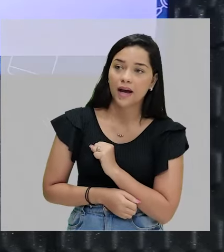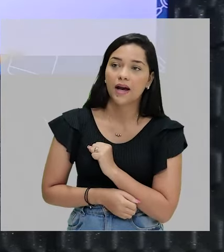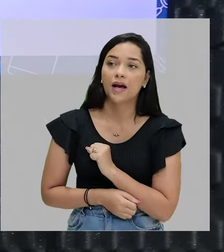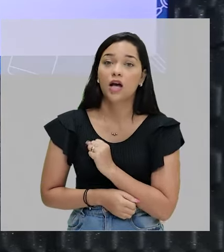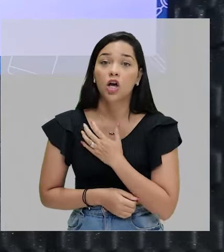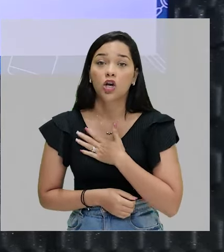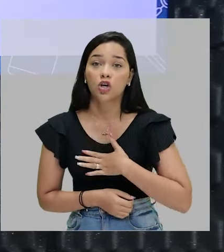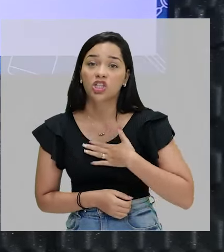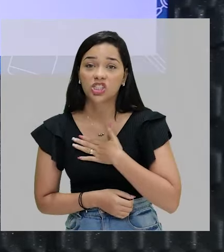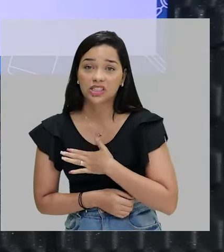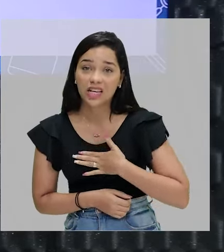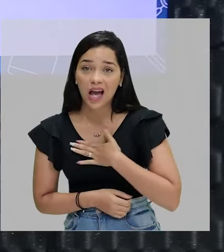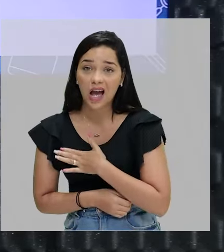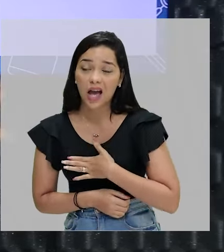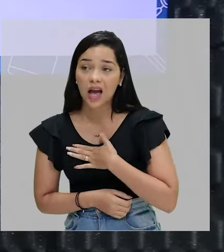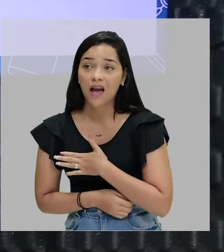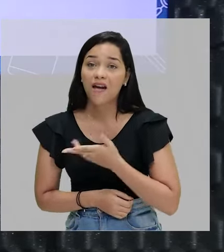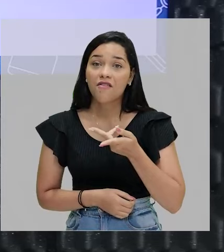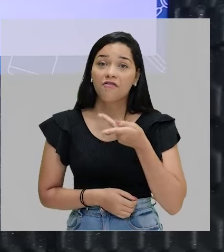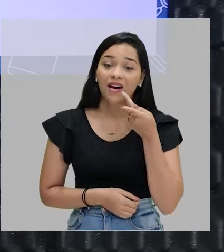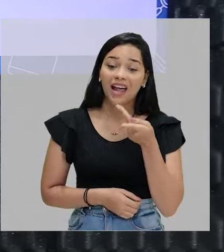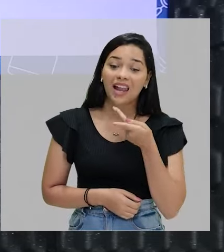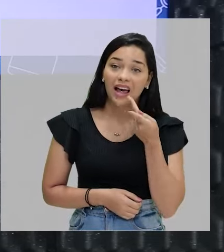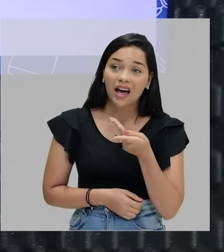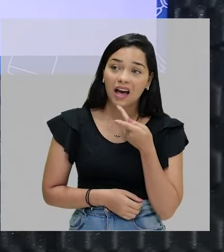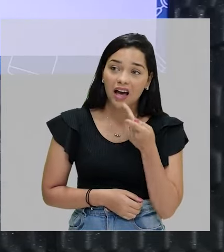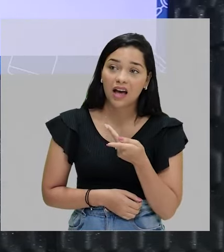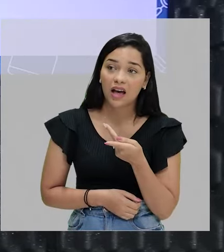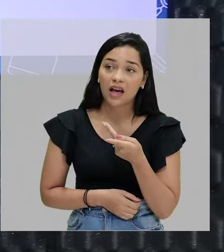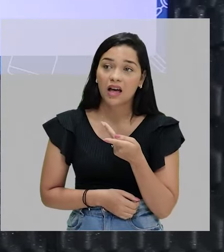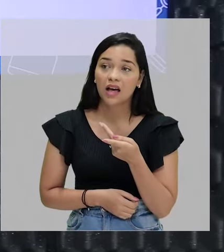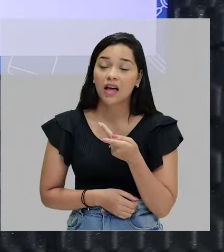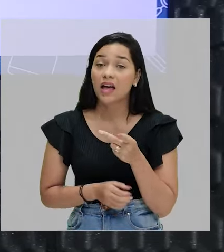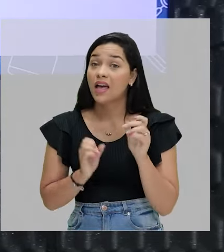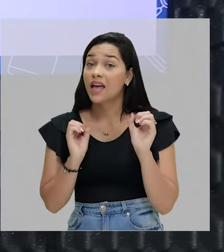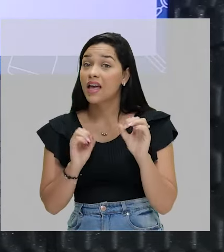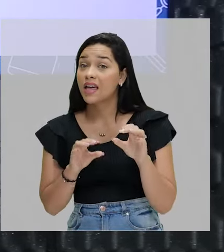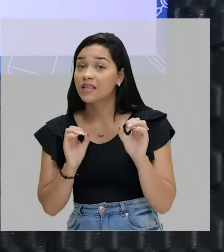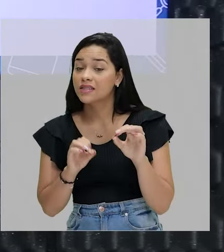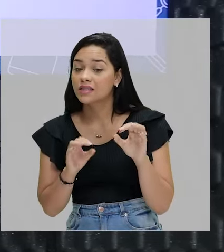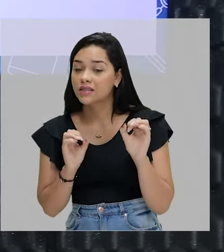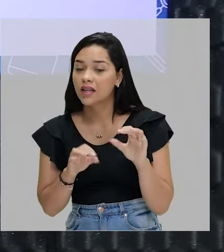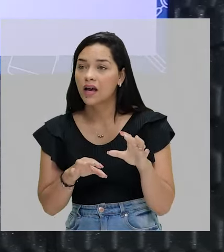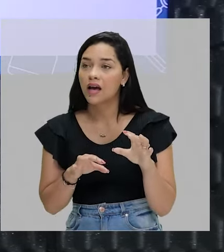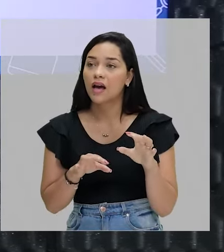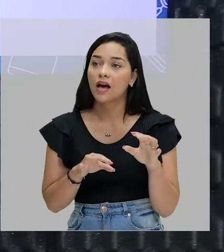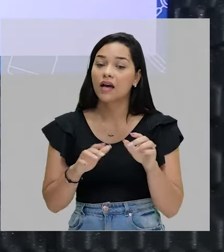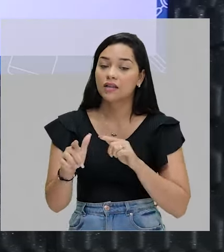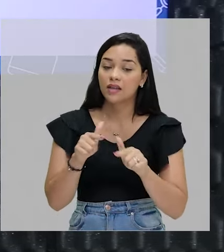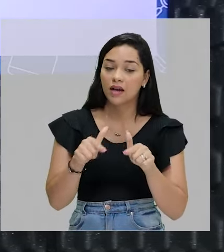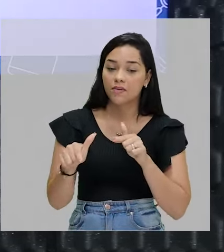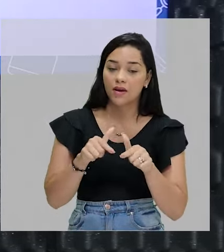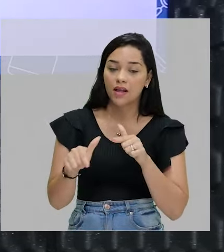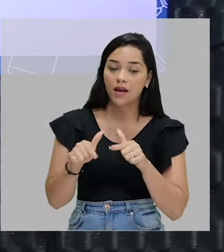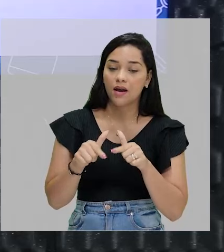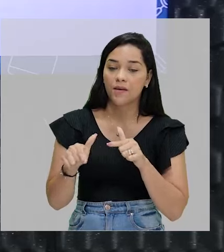Gostar. Falar. Ensinar. Trabalhar.